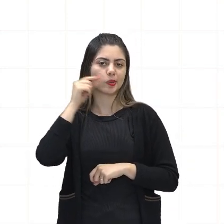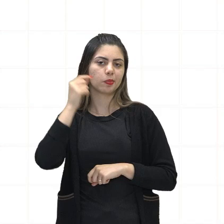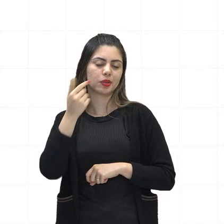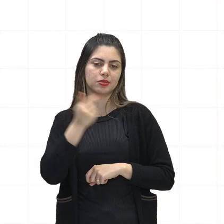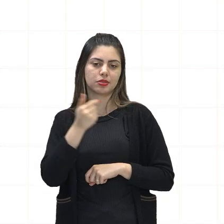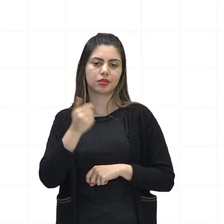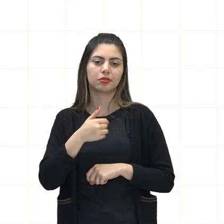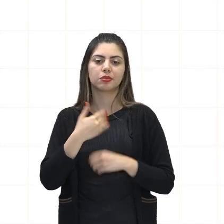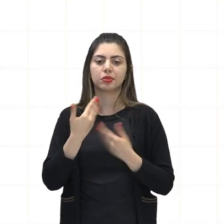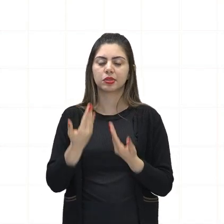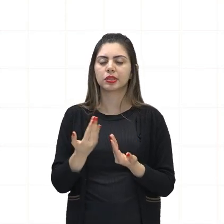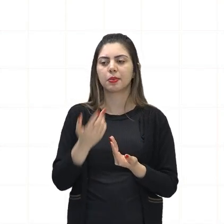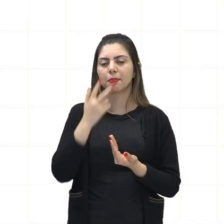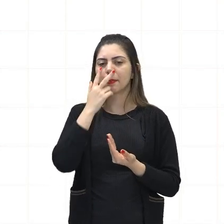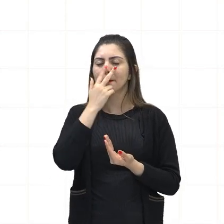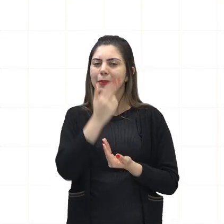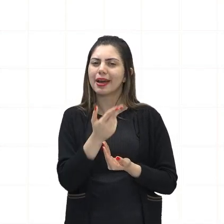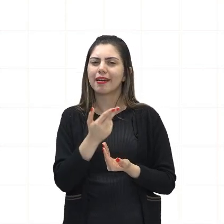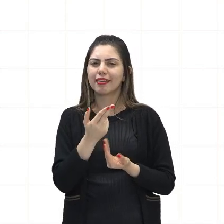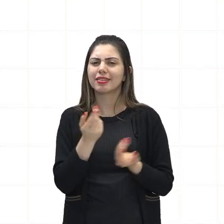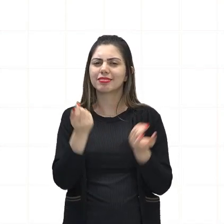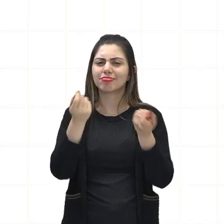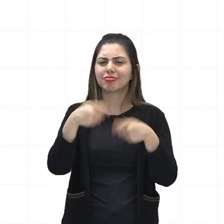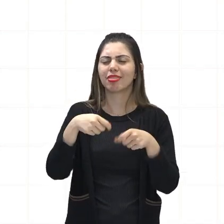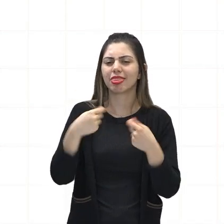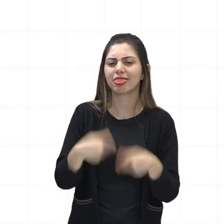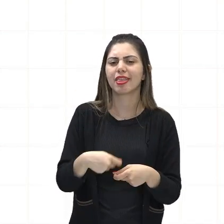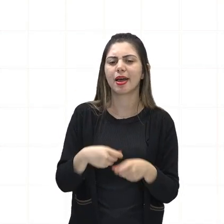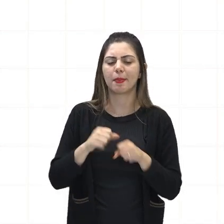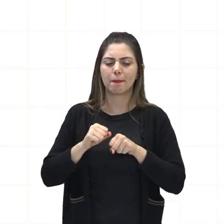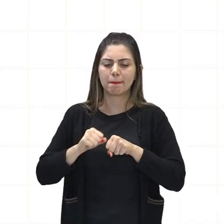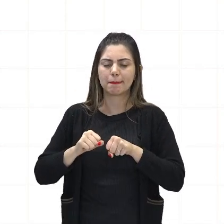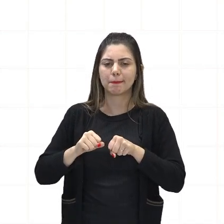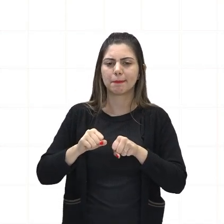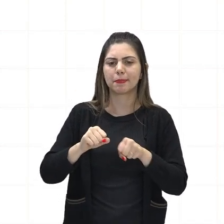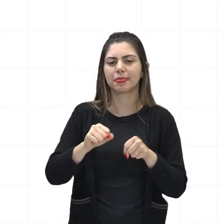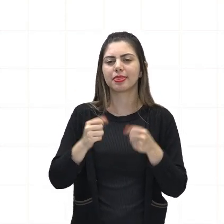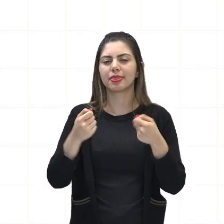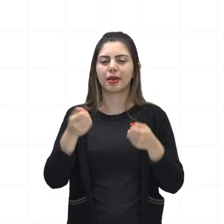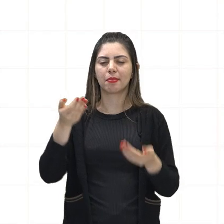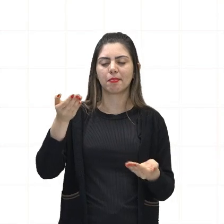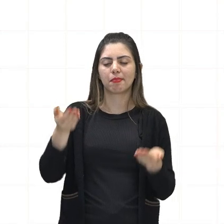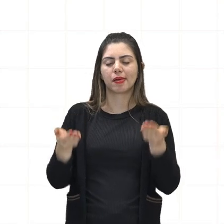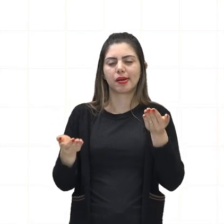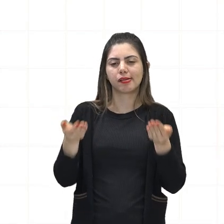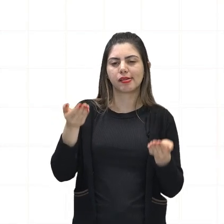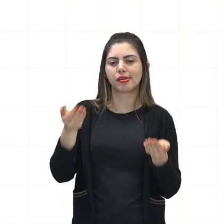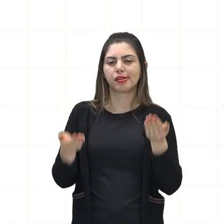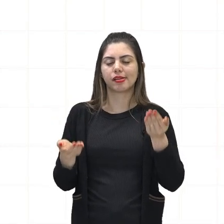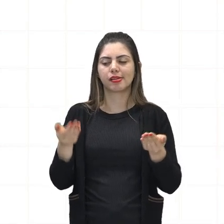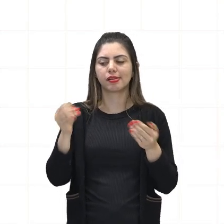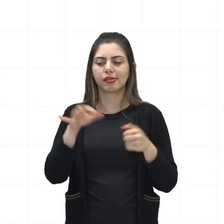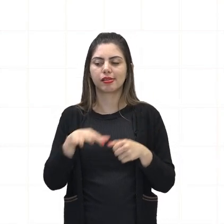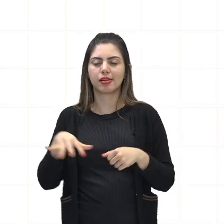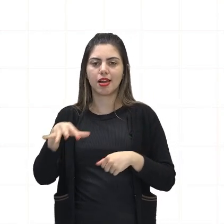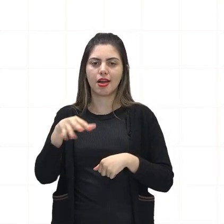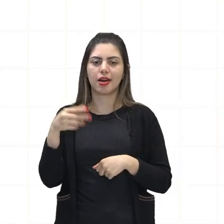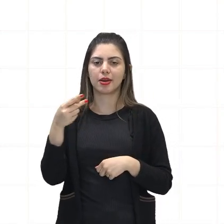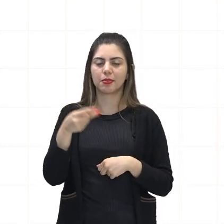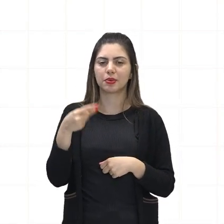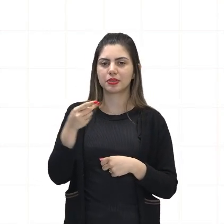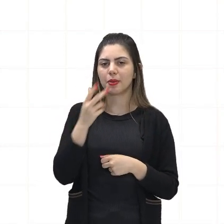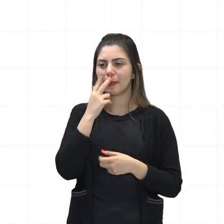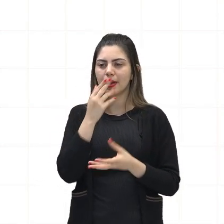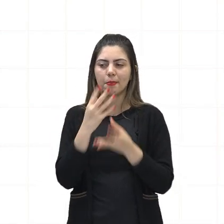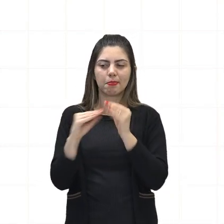texto já disse, conseguia ali pesar direitinho e pegar as questões políticas e manipular